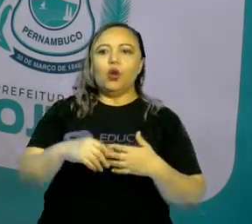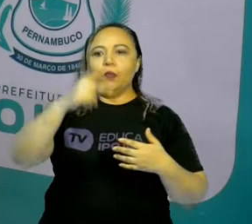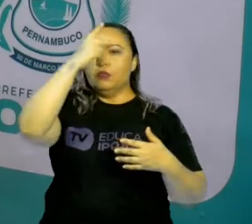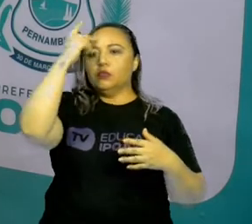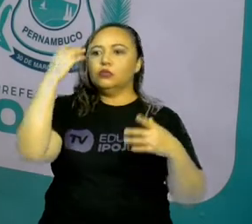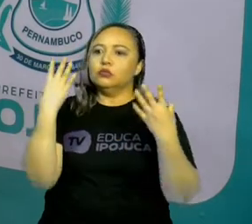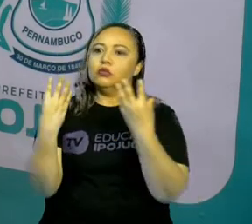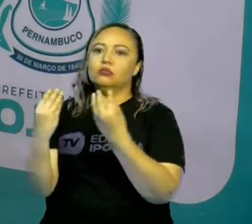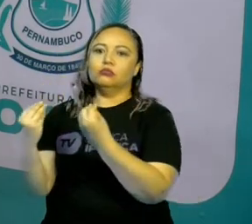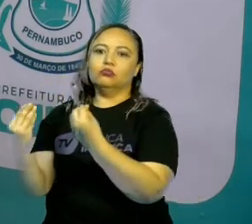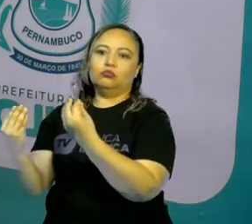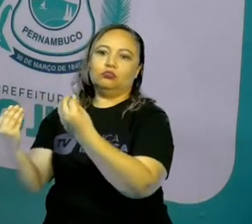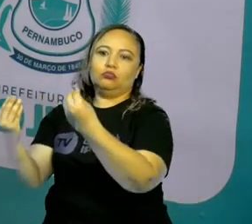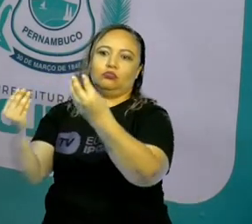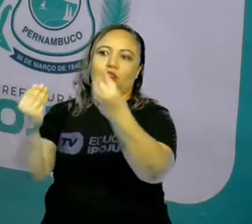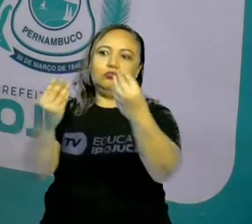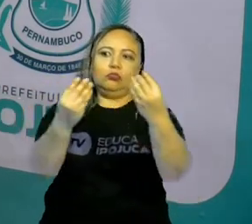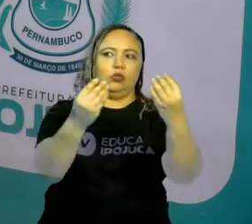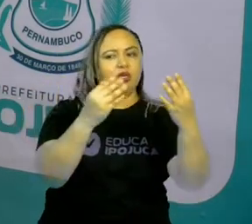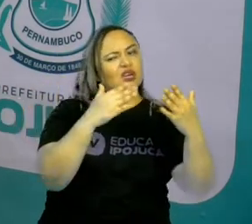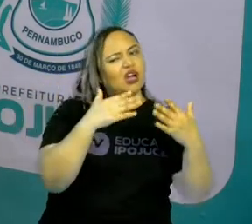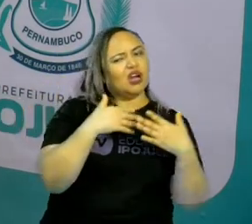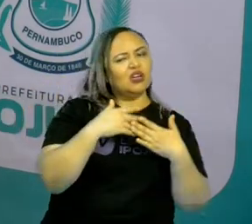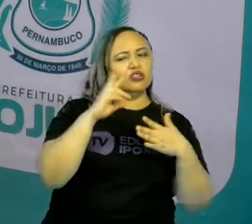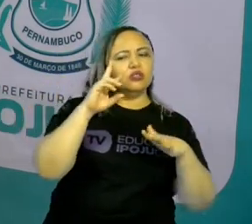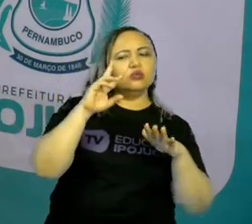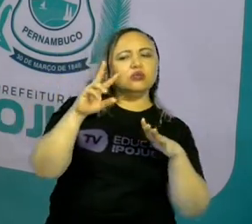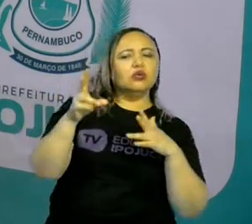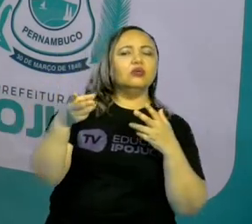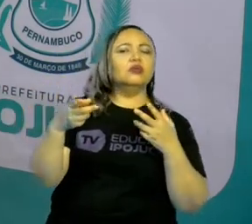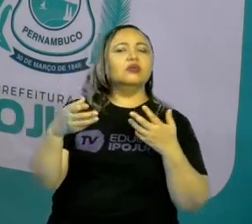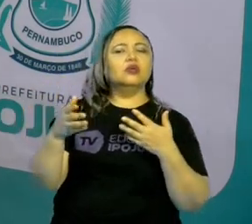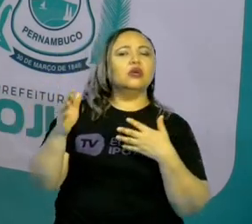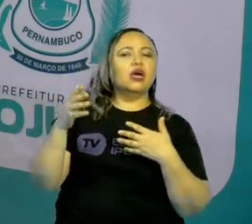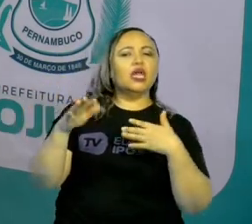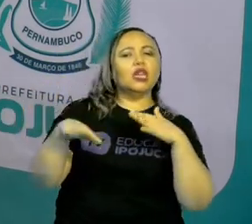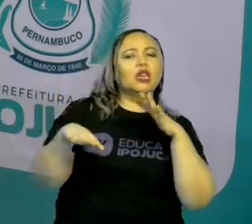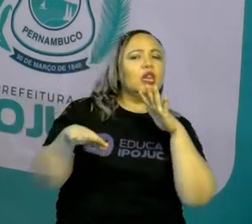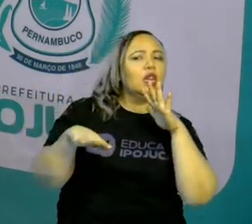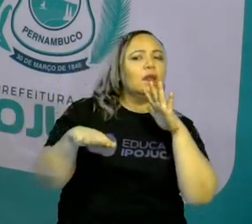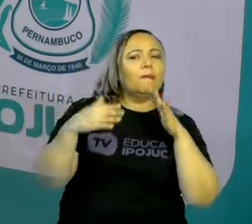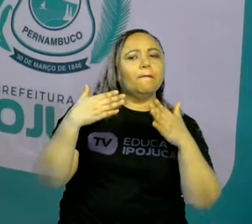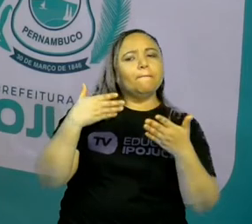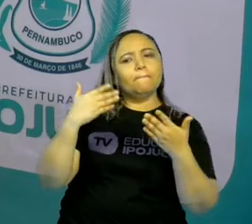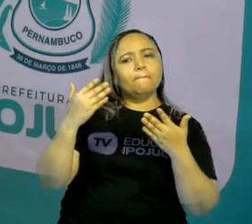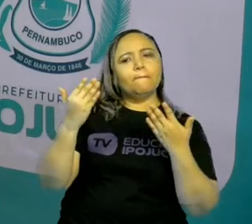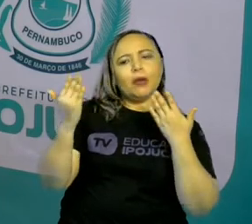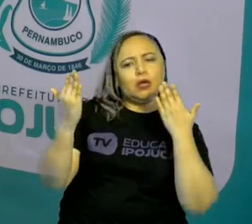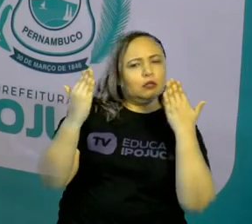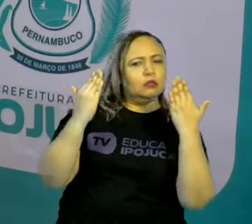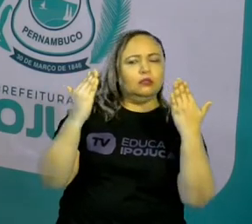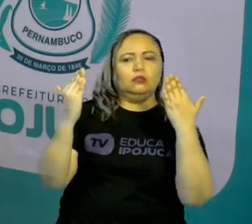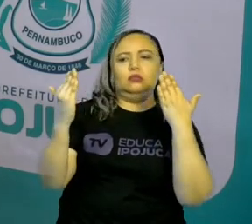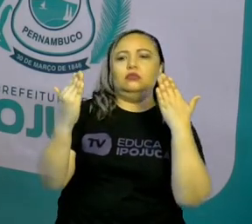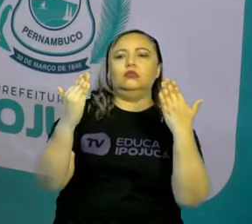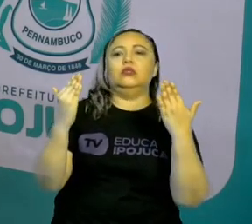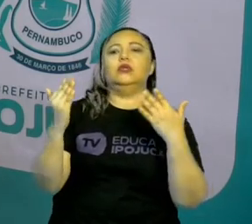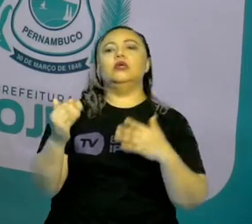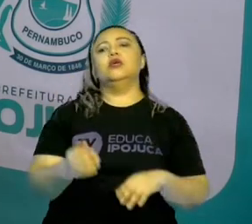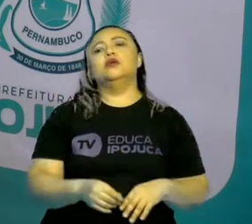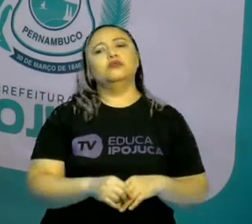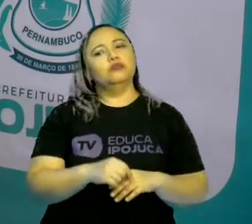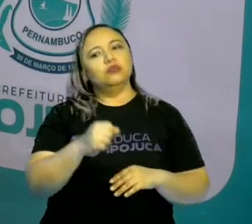tem muita gente? Às tem mais ou menos, umas 100 pessoas lá. A gente faz uma aproximação. Então, nosso